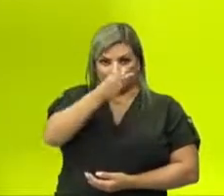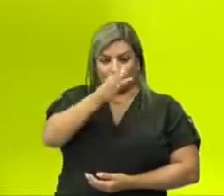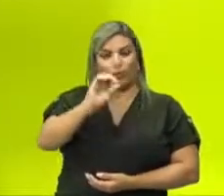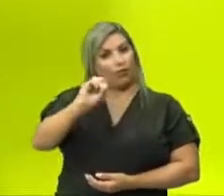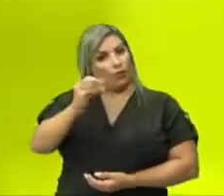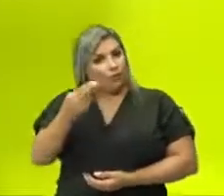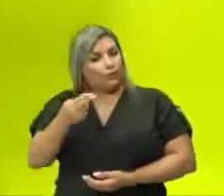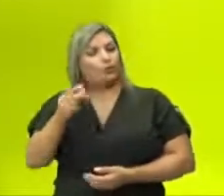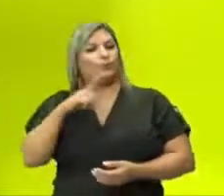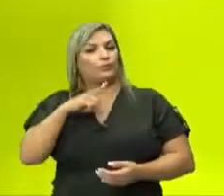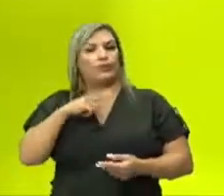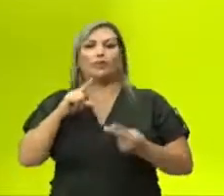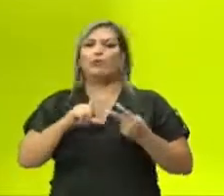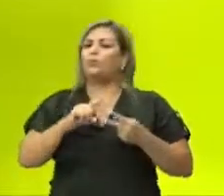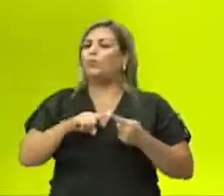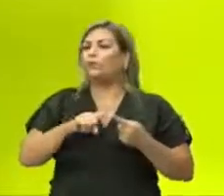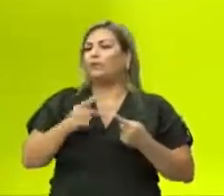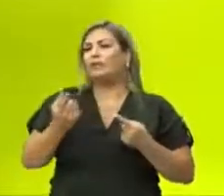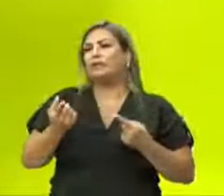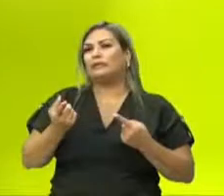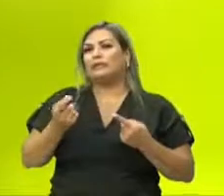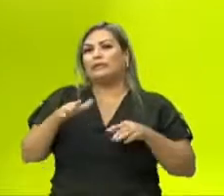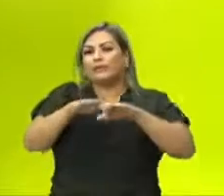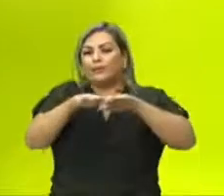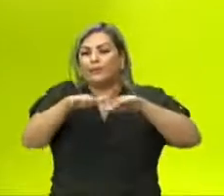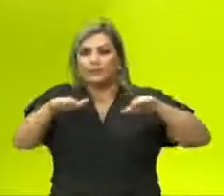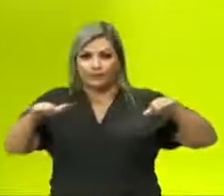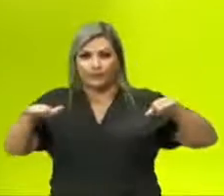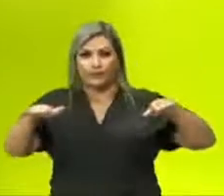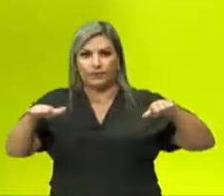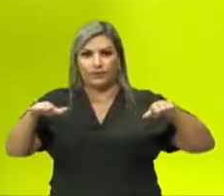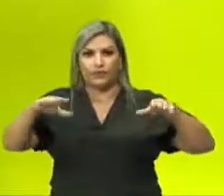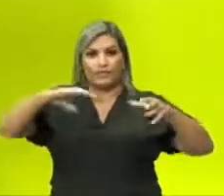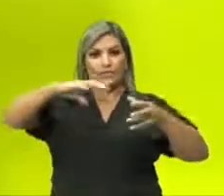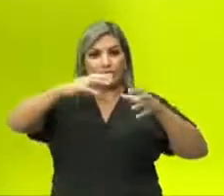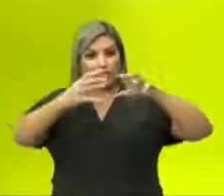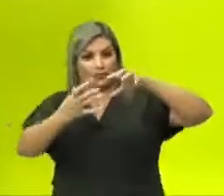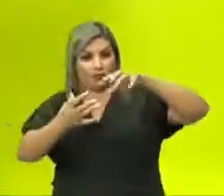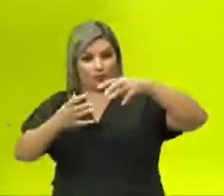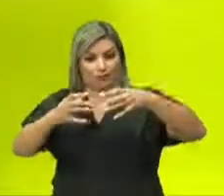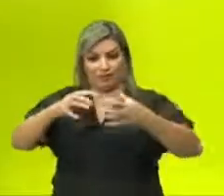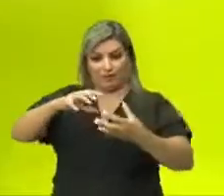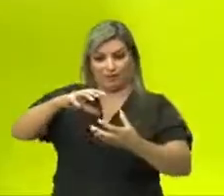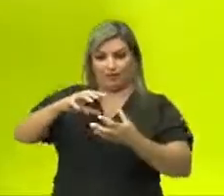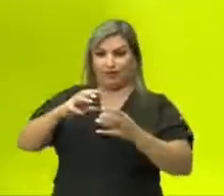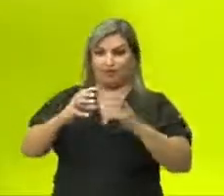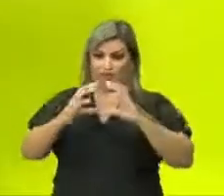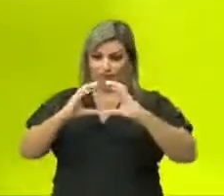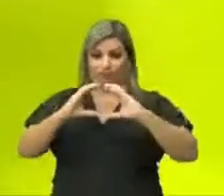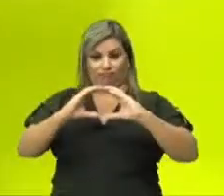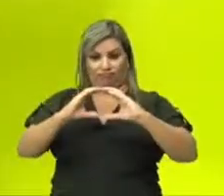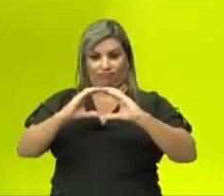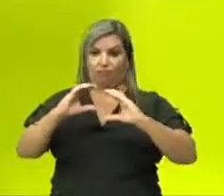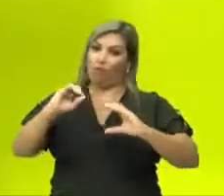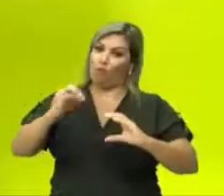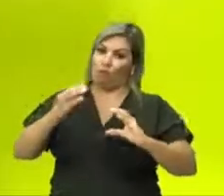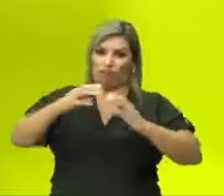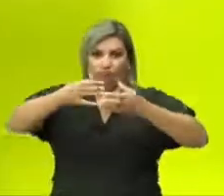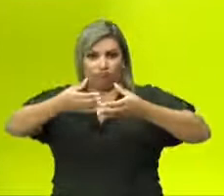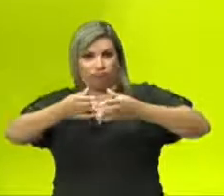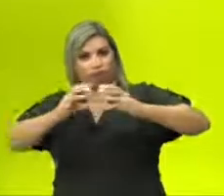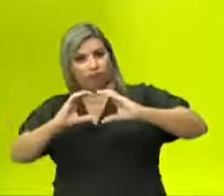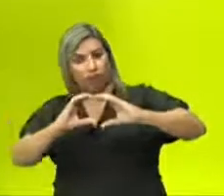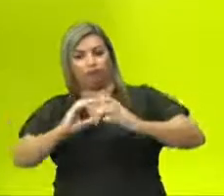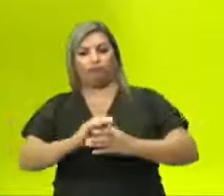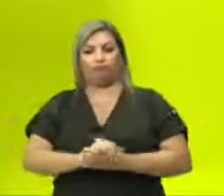é formado por uma, uma superfície circular ou arredondada, ok?